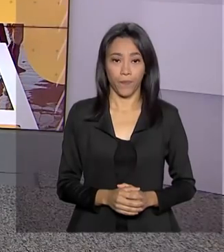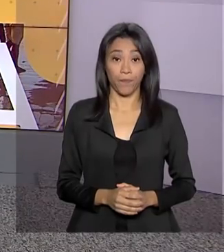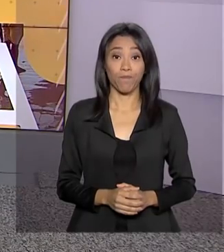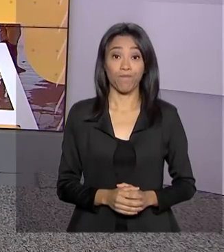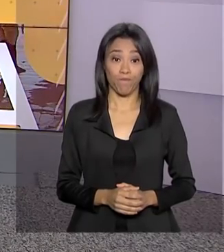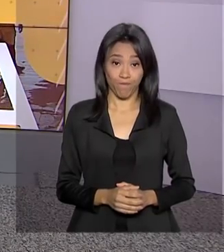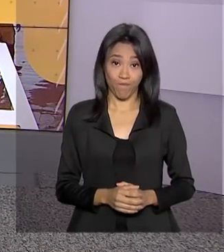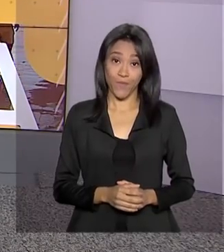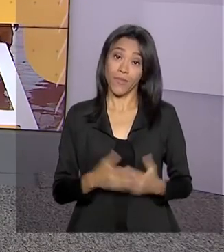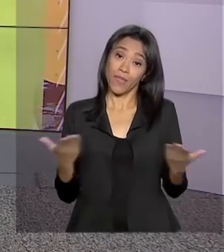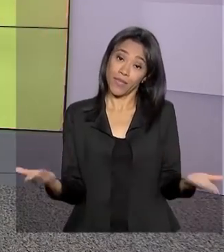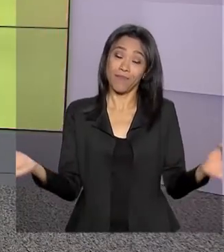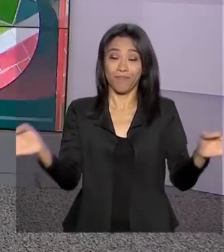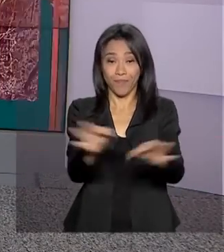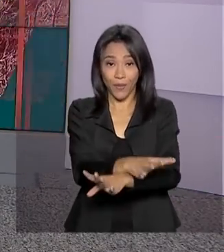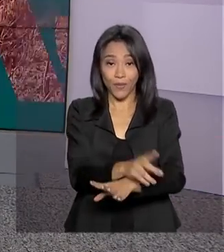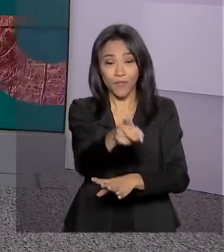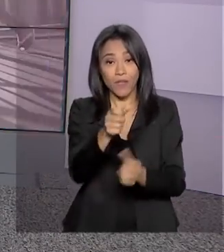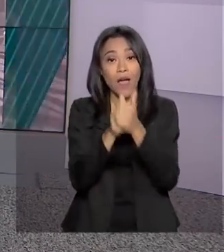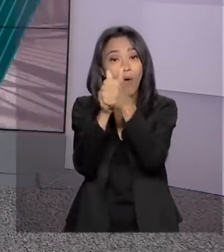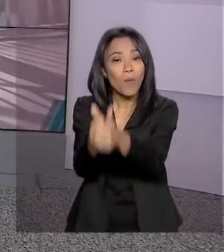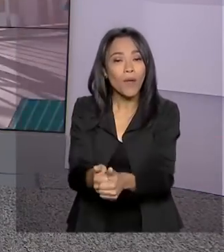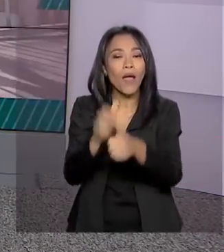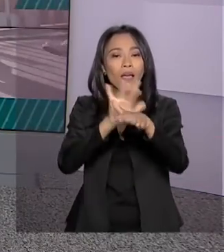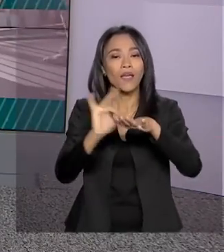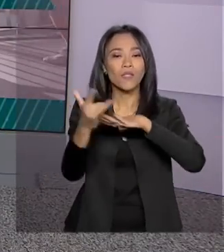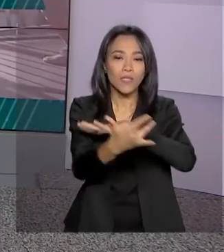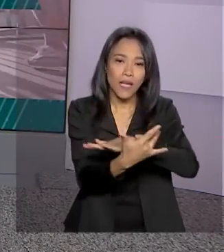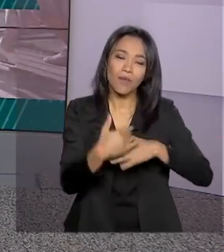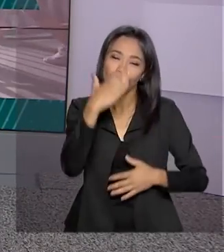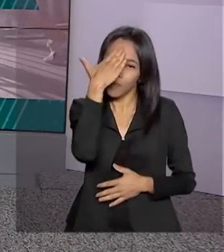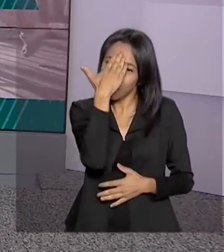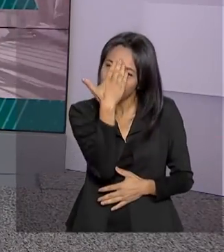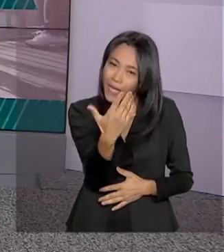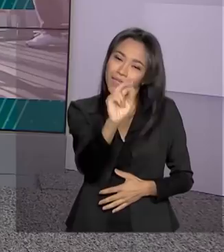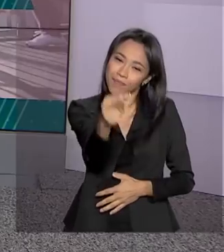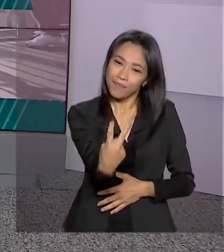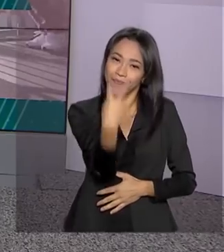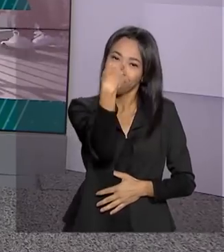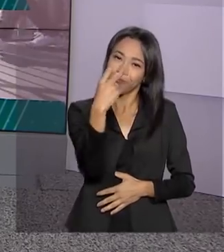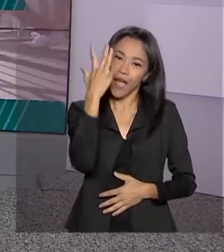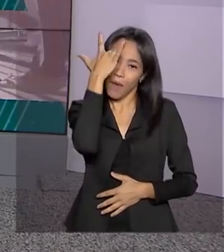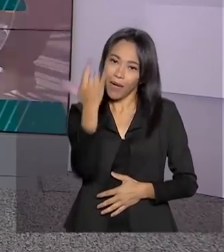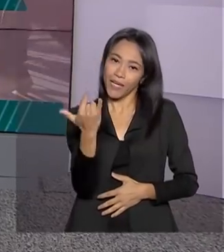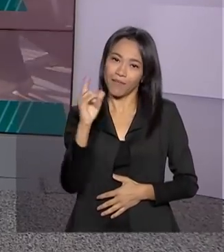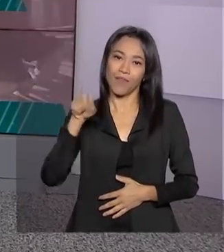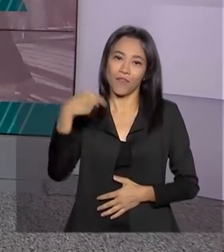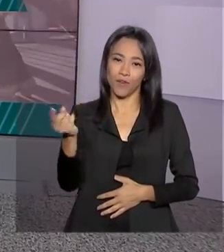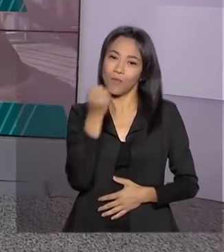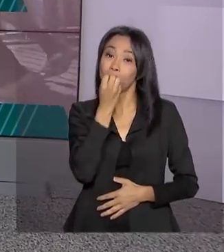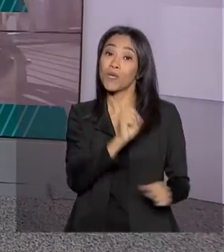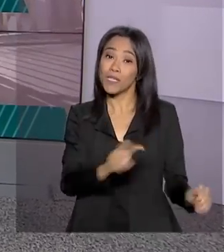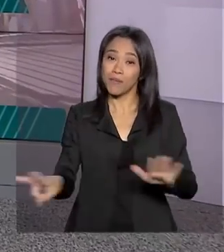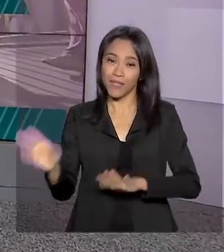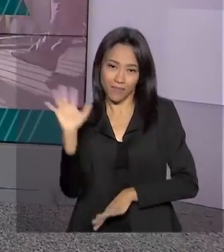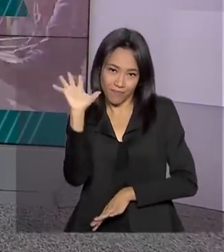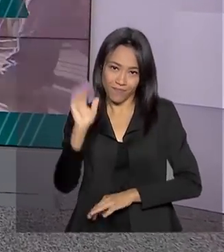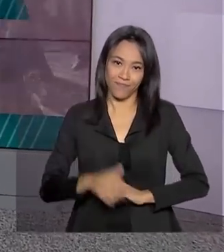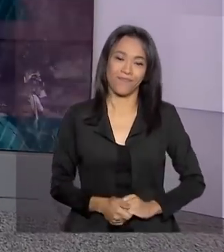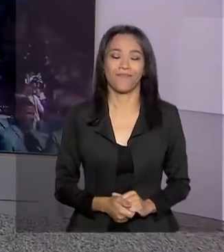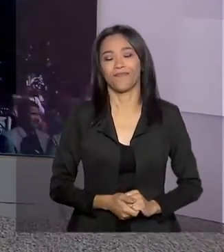O Brasil em dia termina aqui, nos acompanhe também pelas redes sociais. Obrigada pela companhia, eu volto amanhã. Uma boa semana. Tchau.